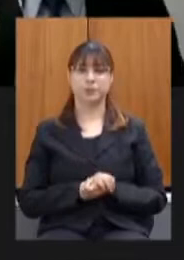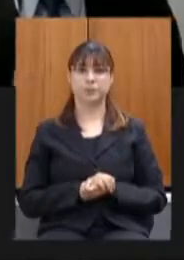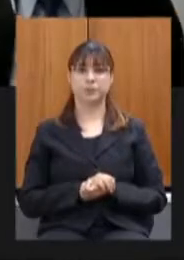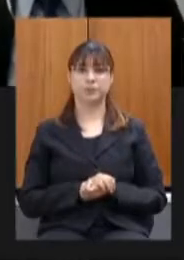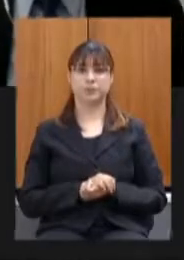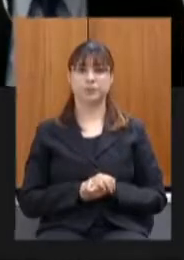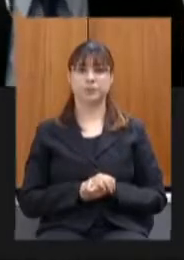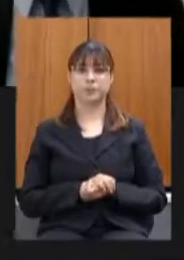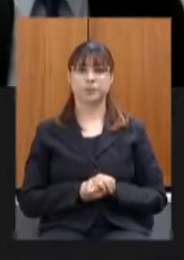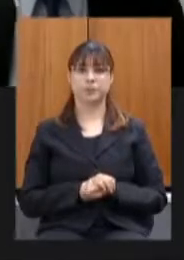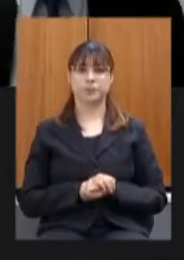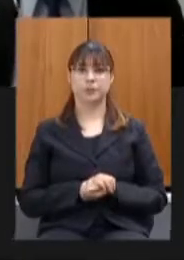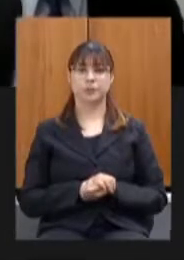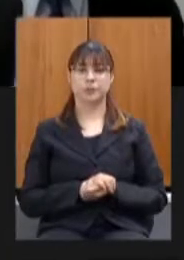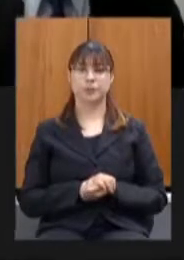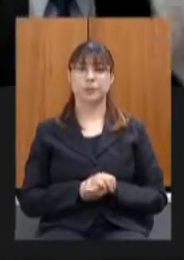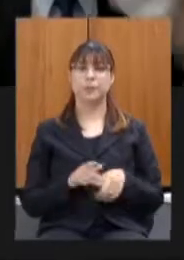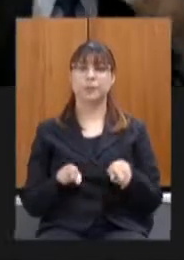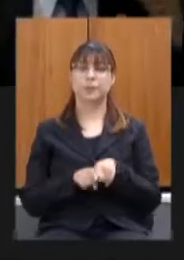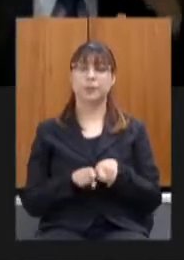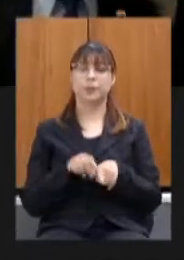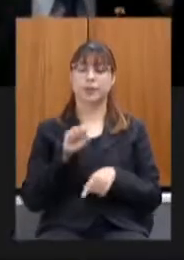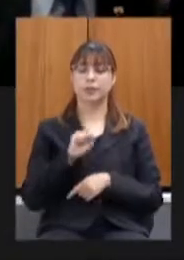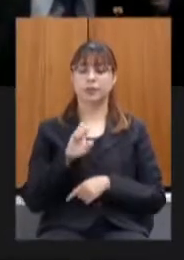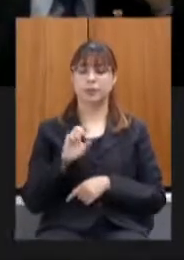ainda outras ações da SEF